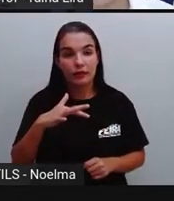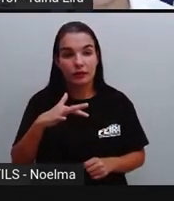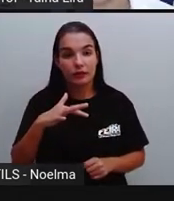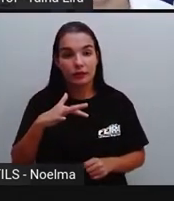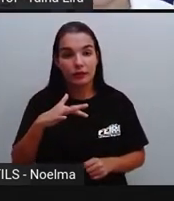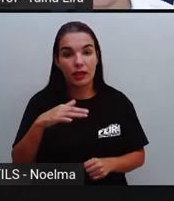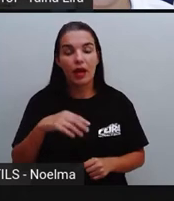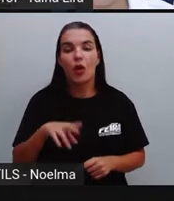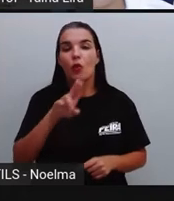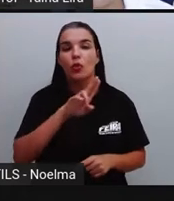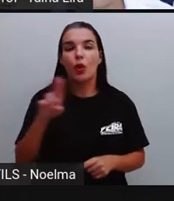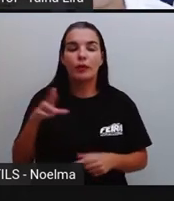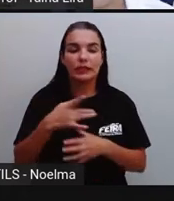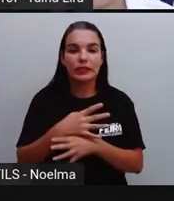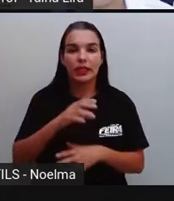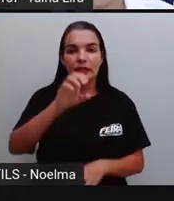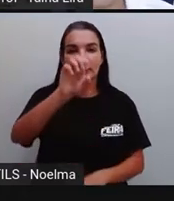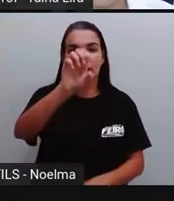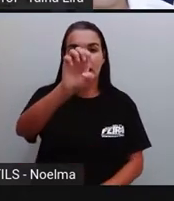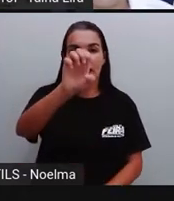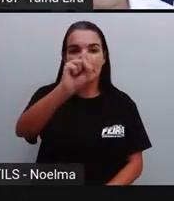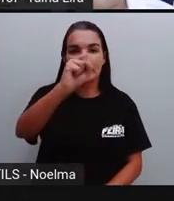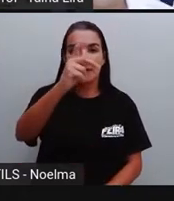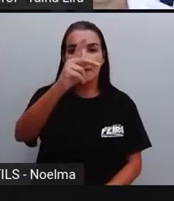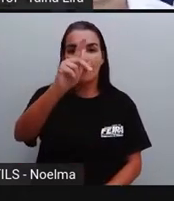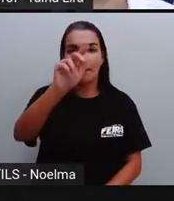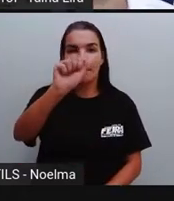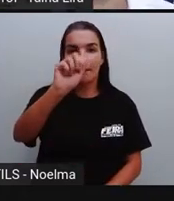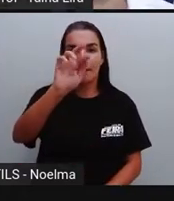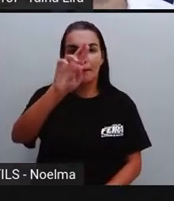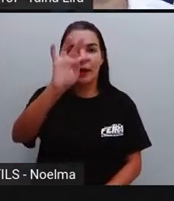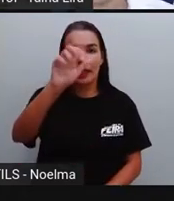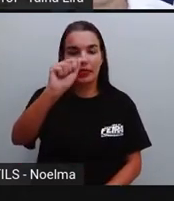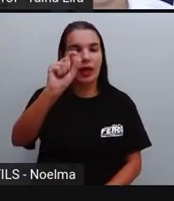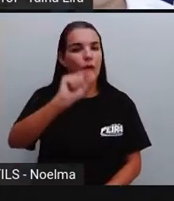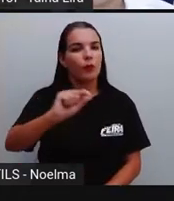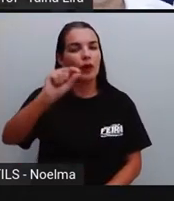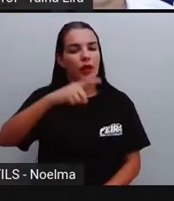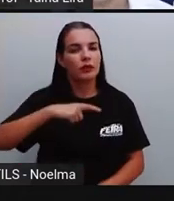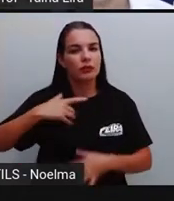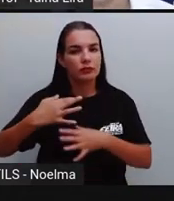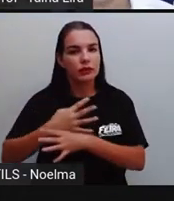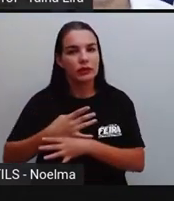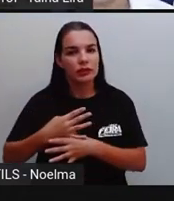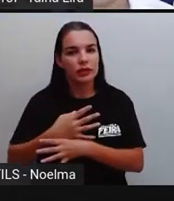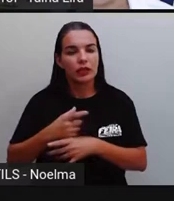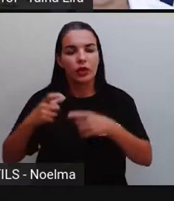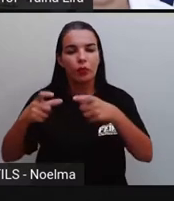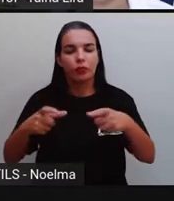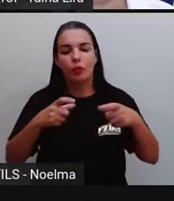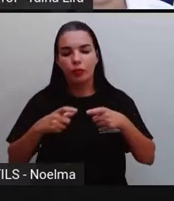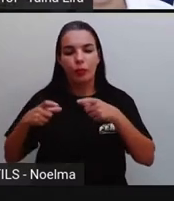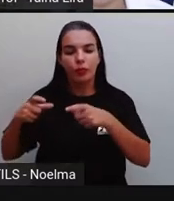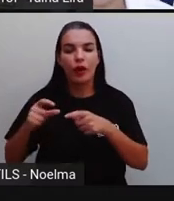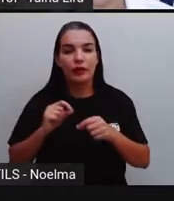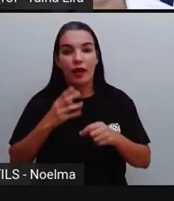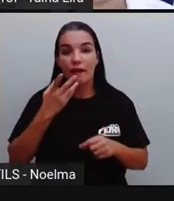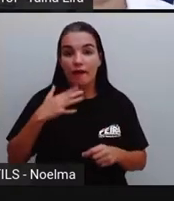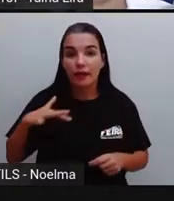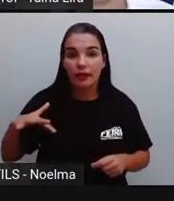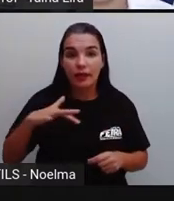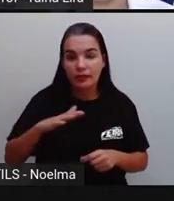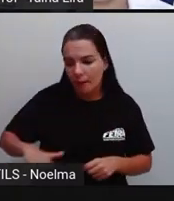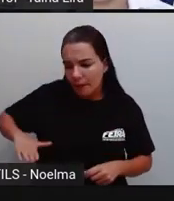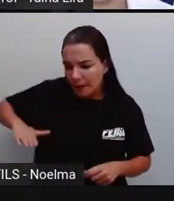Esparta, é o nome de uma cidade grega, tá? Esparta era uma cidade, né, onde as crianças desde cedo